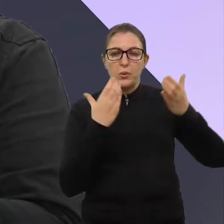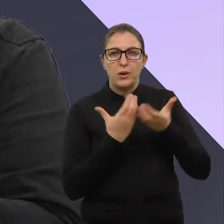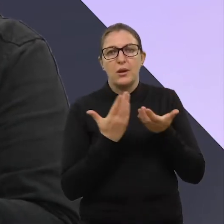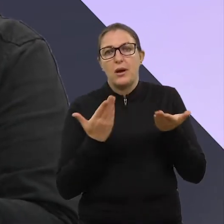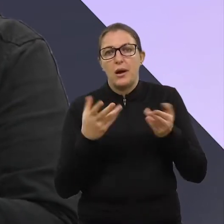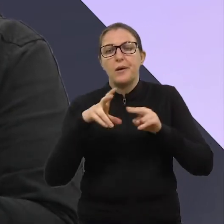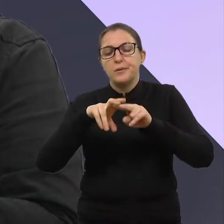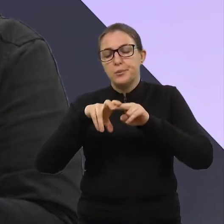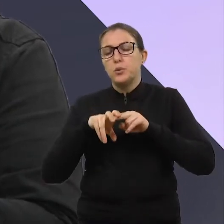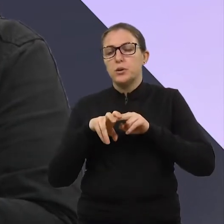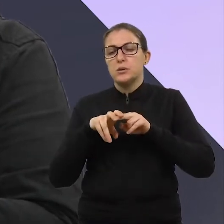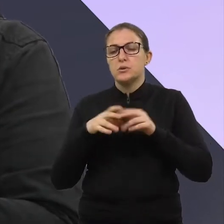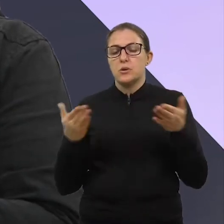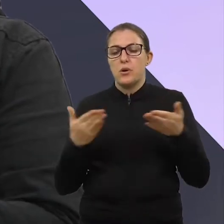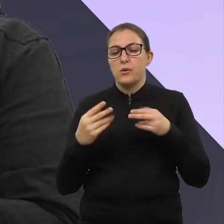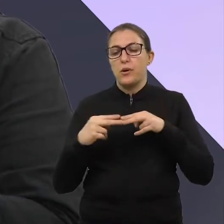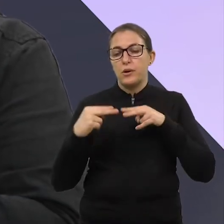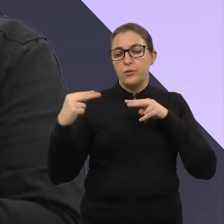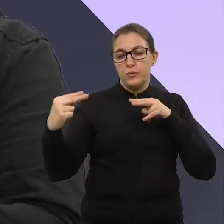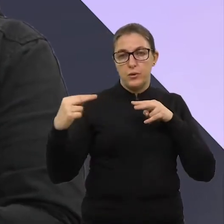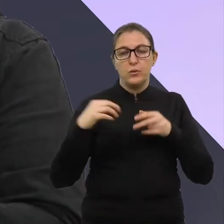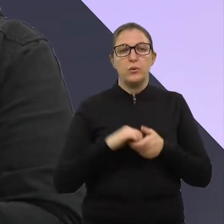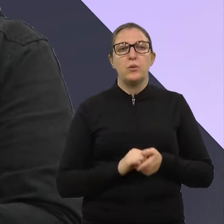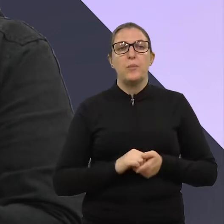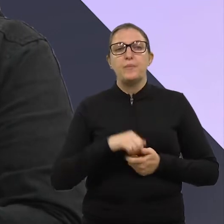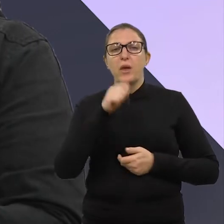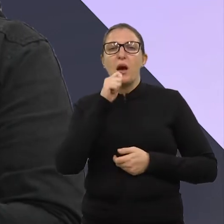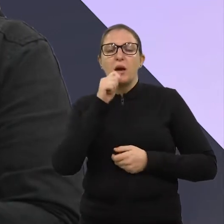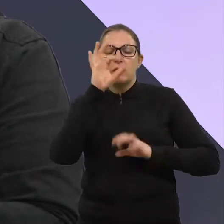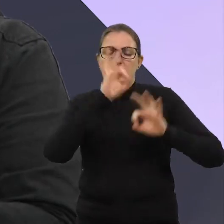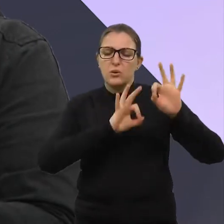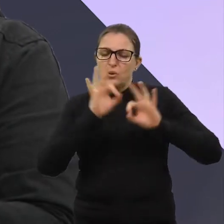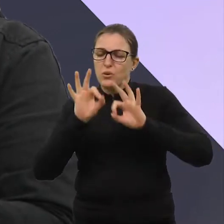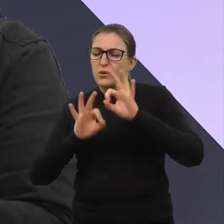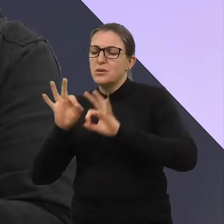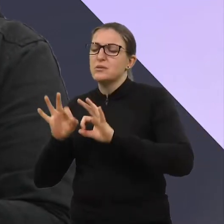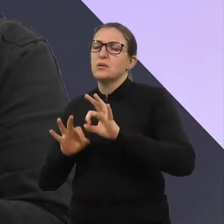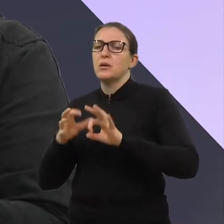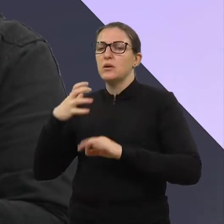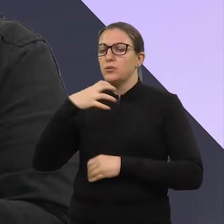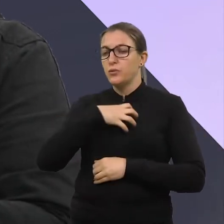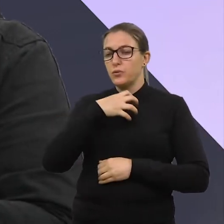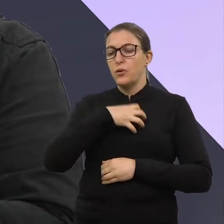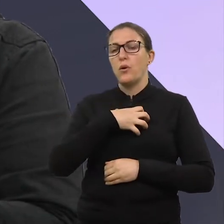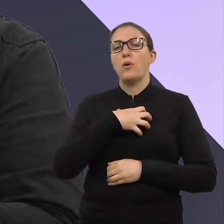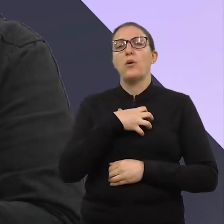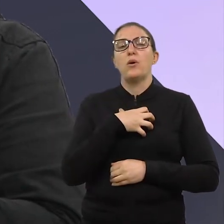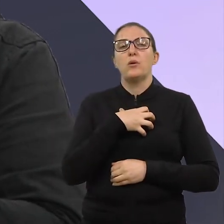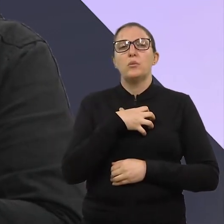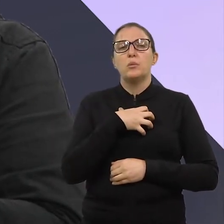oferecer nessa modelagem, né? Claro que estamos tratando, estamos vendo de que maneira isso vai acontecer, definitivamente, né? Mas a gente sabe